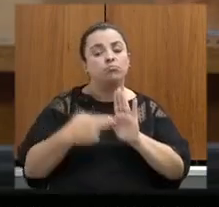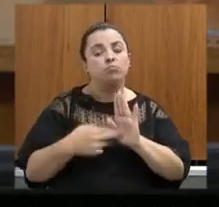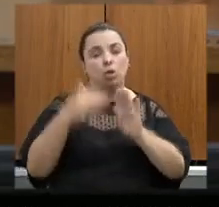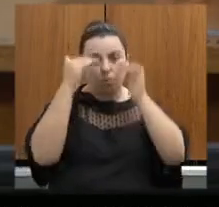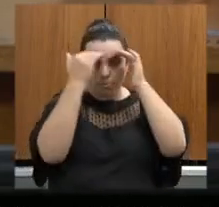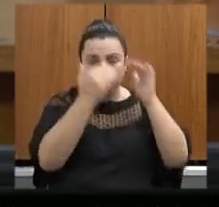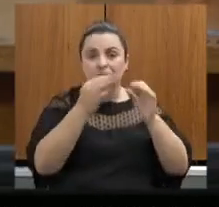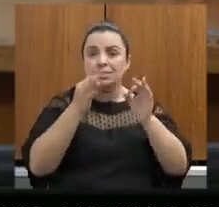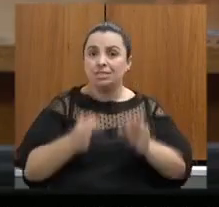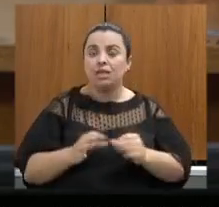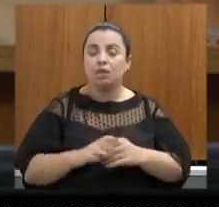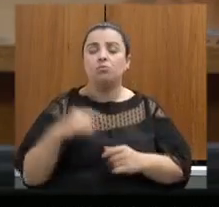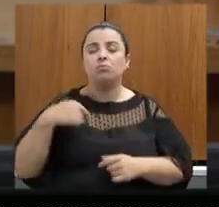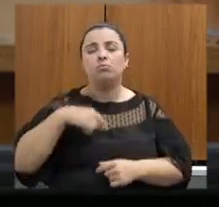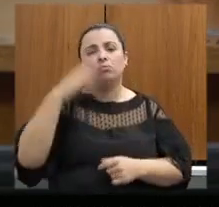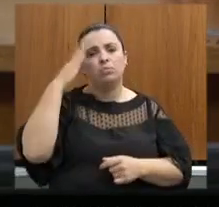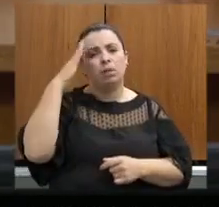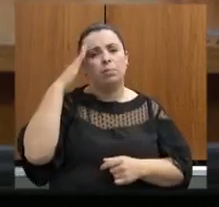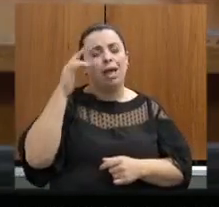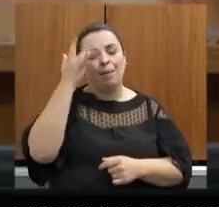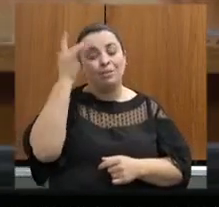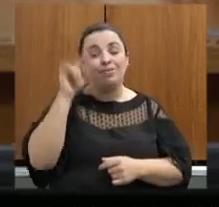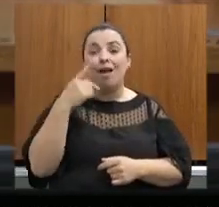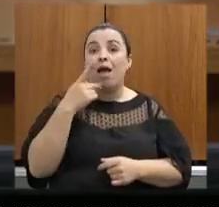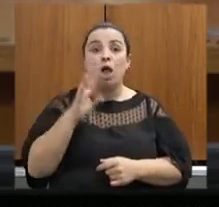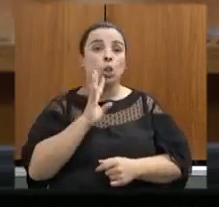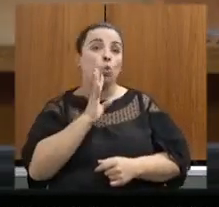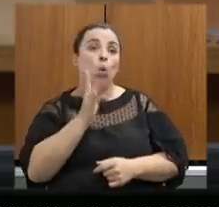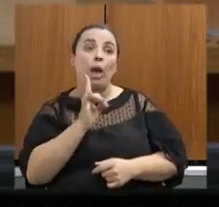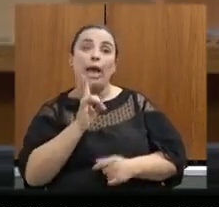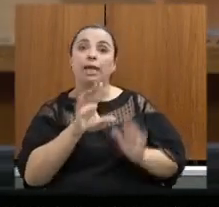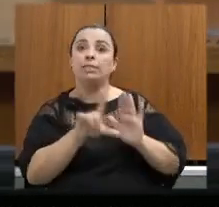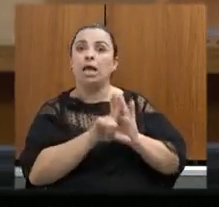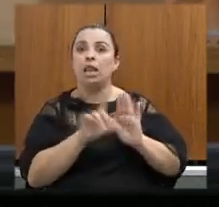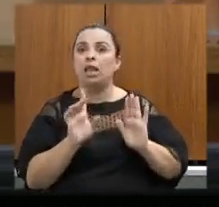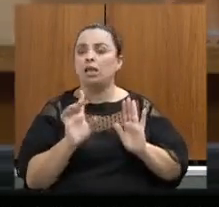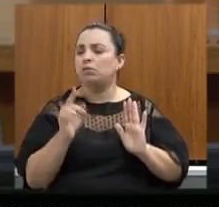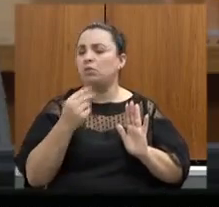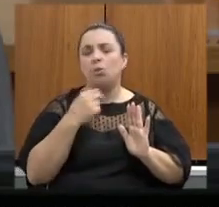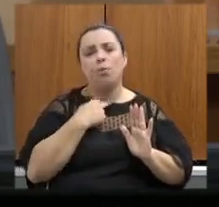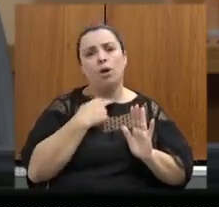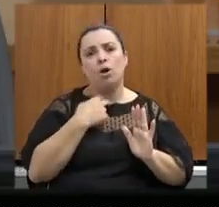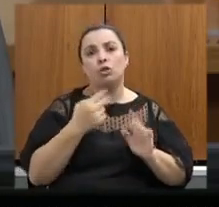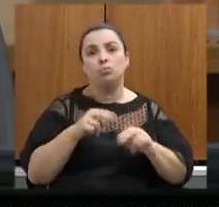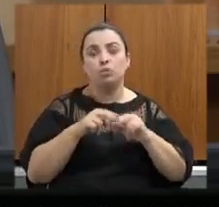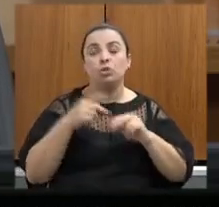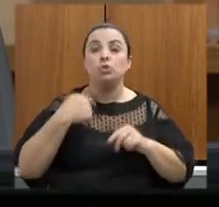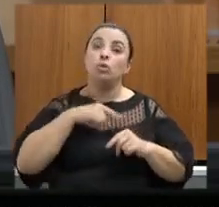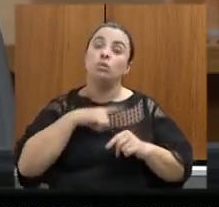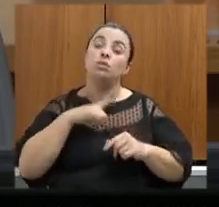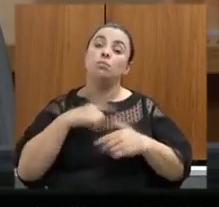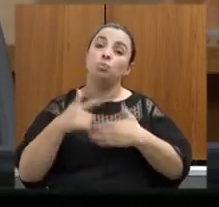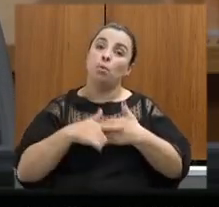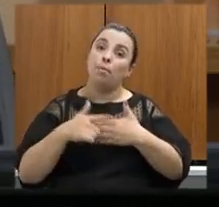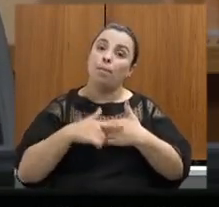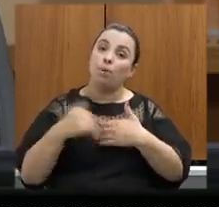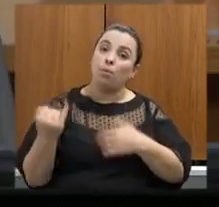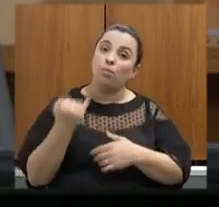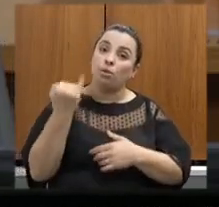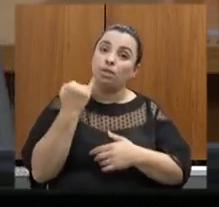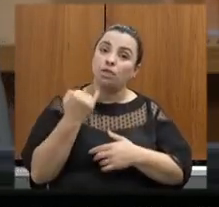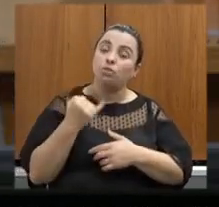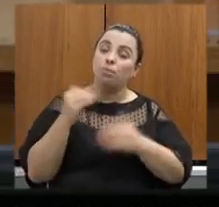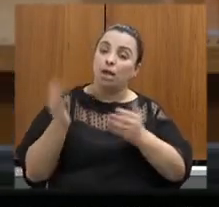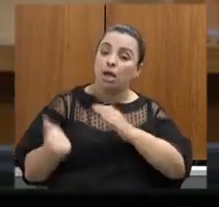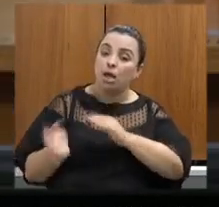o cidadão não pode alegar desconhecimento da lei nós temos um papel muito importante em ajudá-los a conhecer melhor